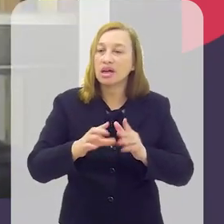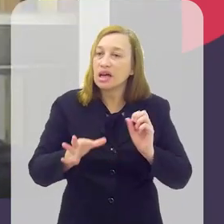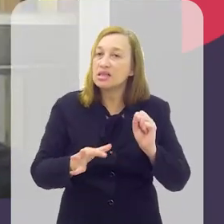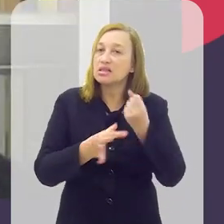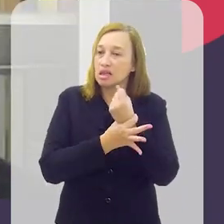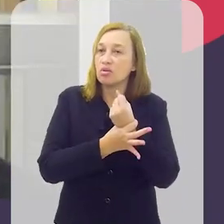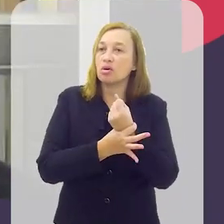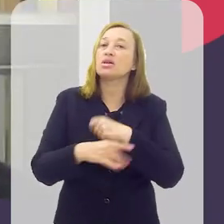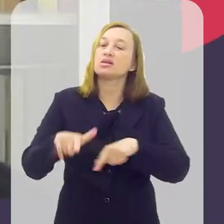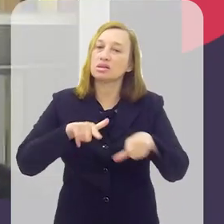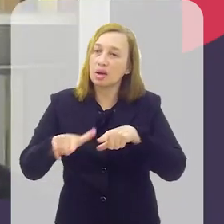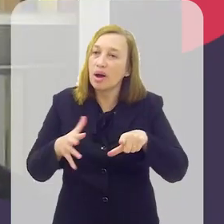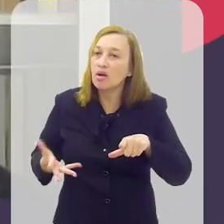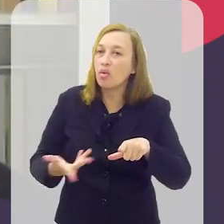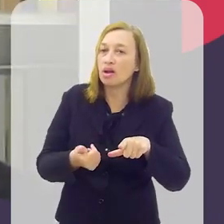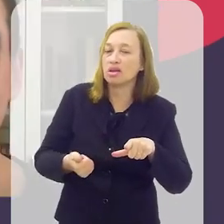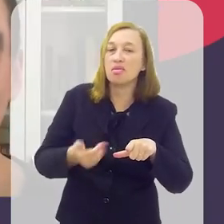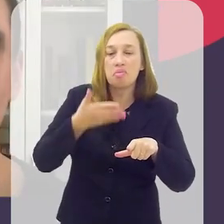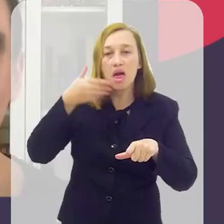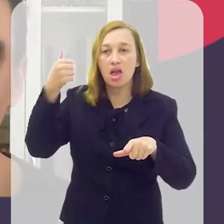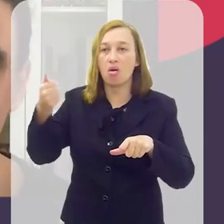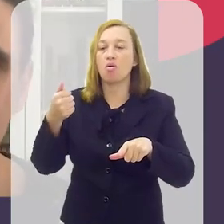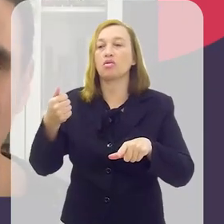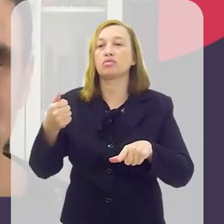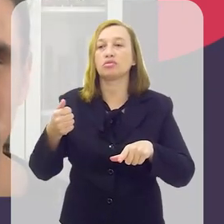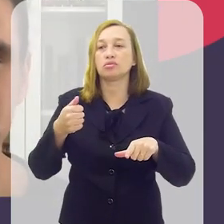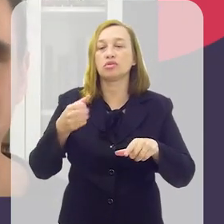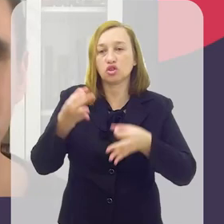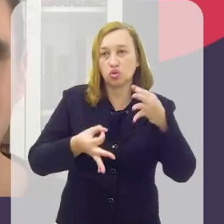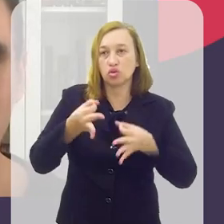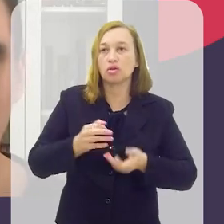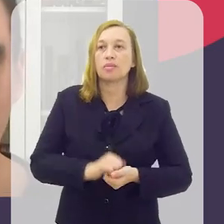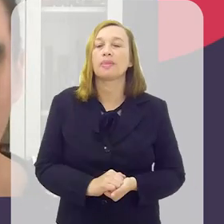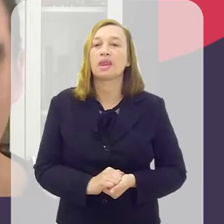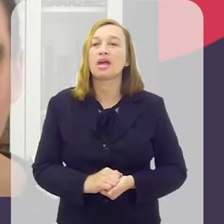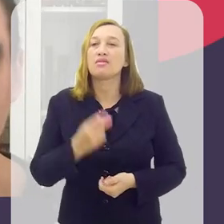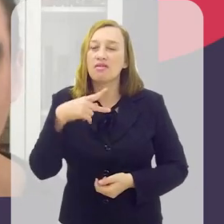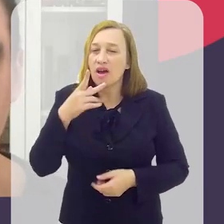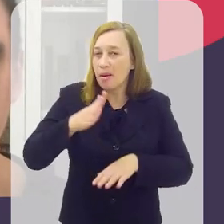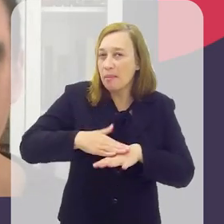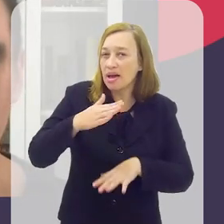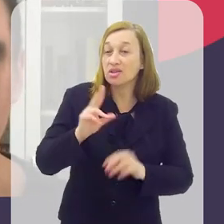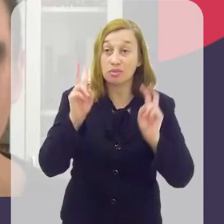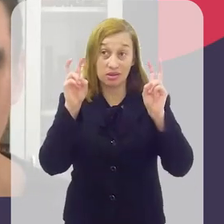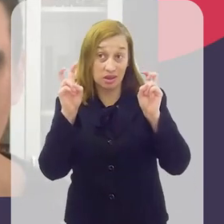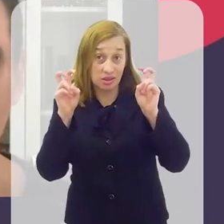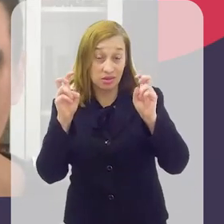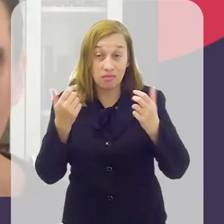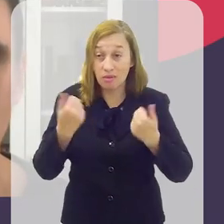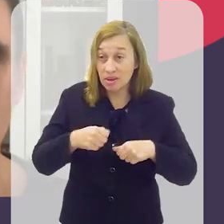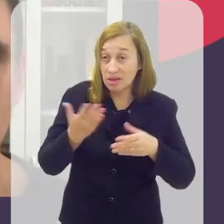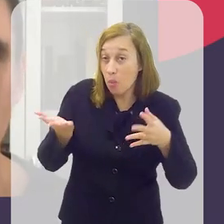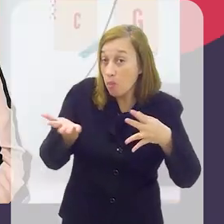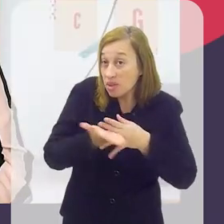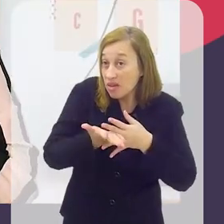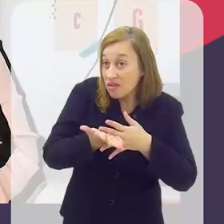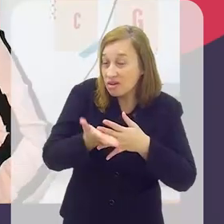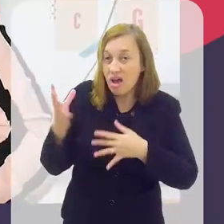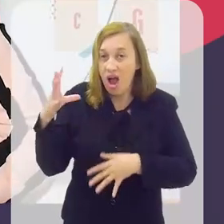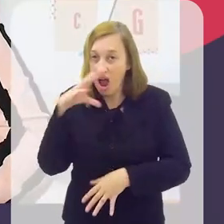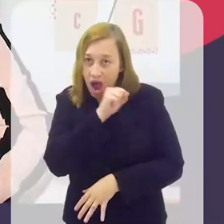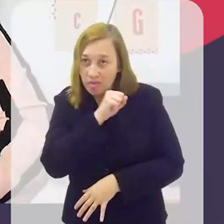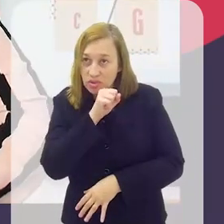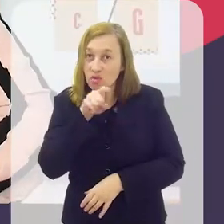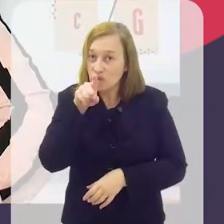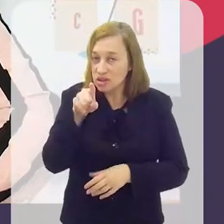isso, para garantir condições de trabalho mais dignas e justas. A gente vai falar mais sobre isso, a gente vai precisar fazer um intervalo